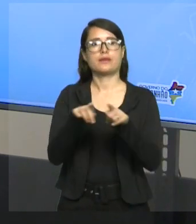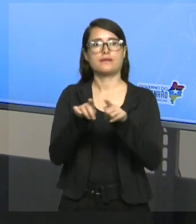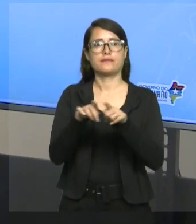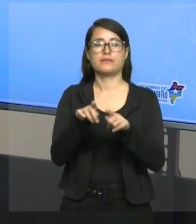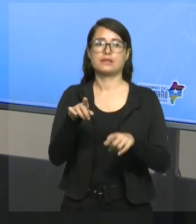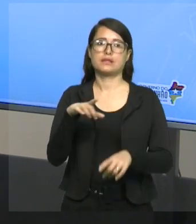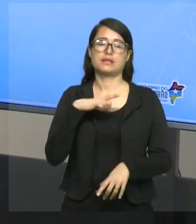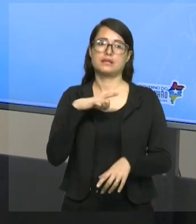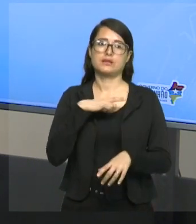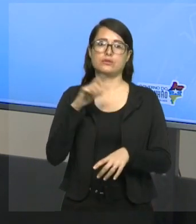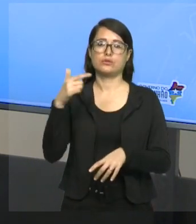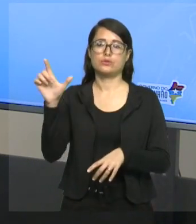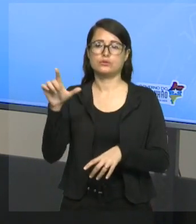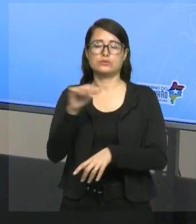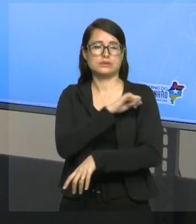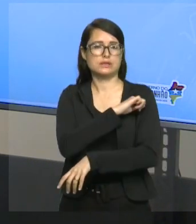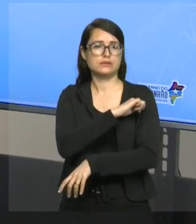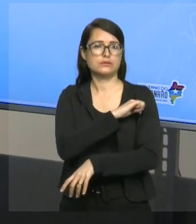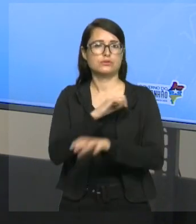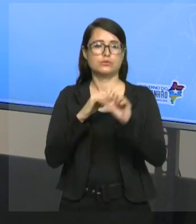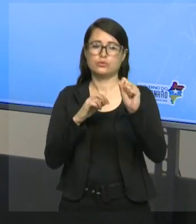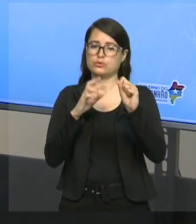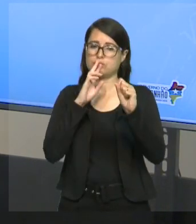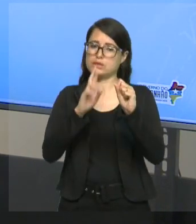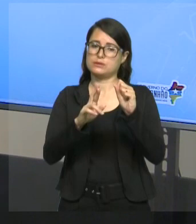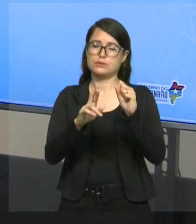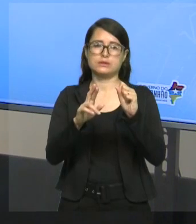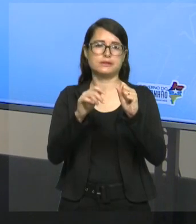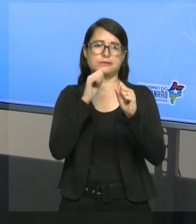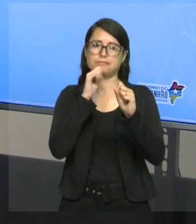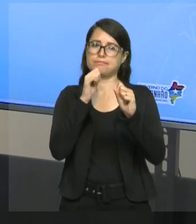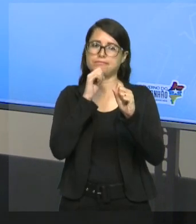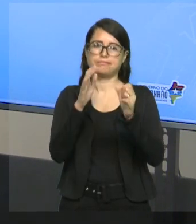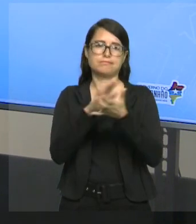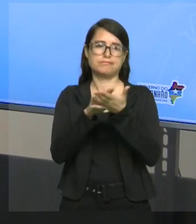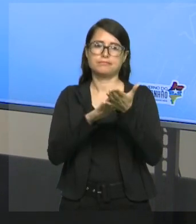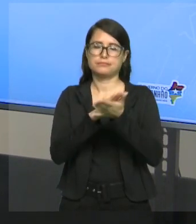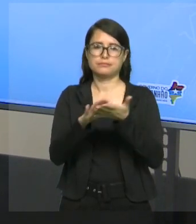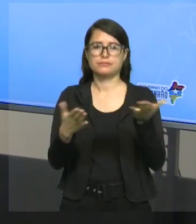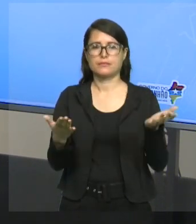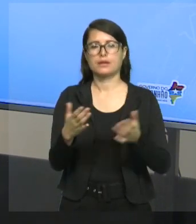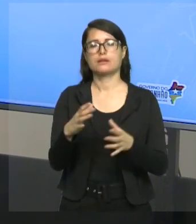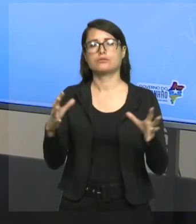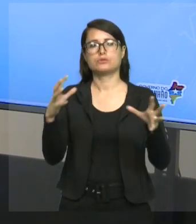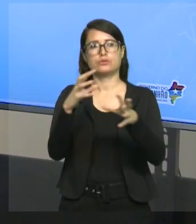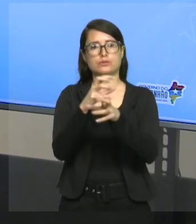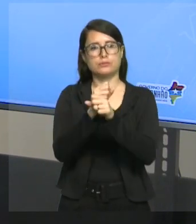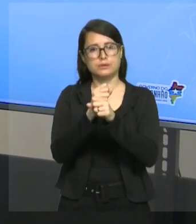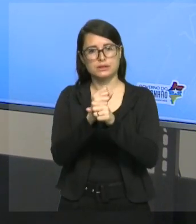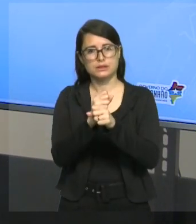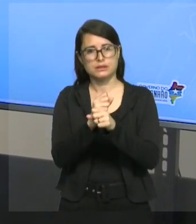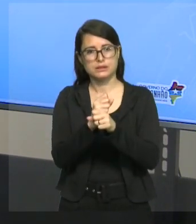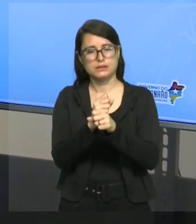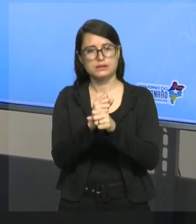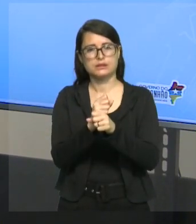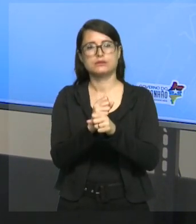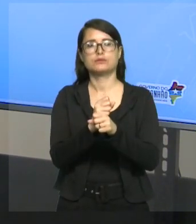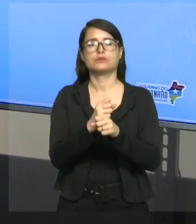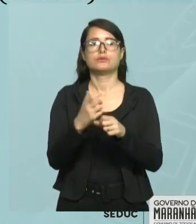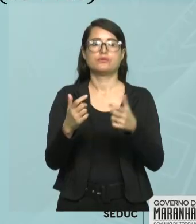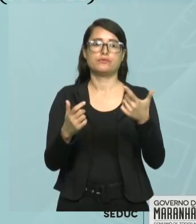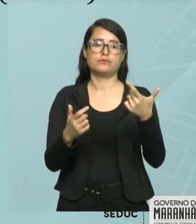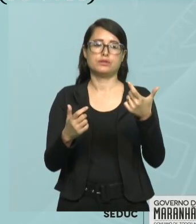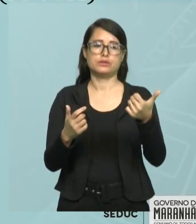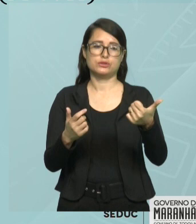E aí eu tenho, no caso, vinte e nove alunos nessa turma. Tranquilo? Então, cuidado com essas pegadinhas aqui